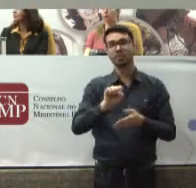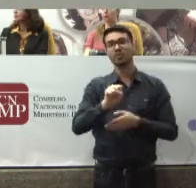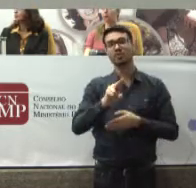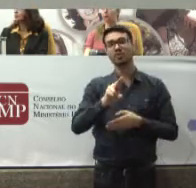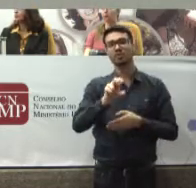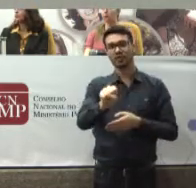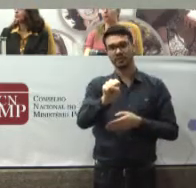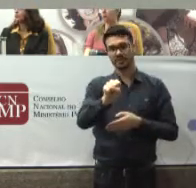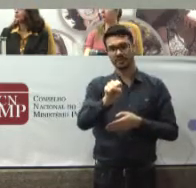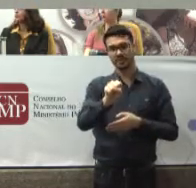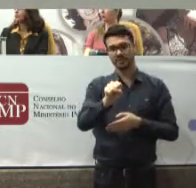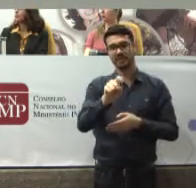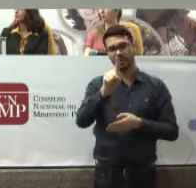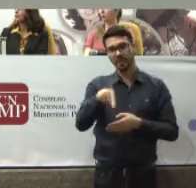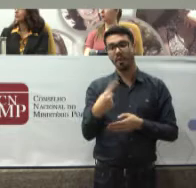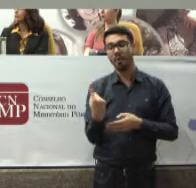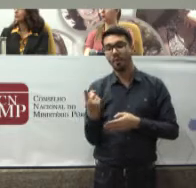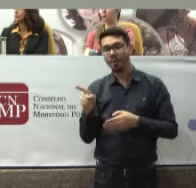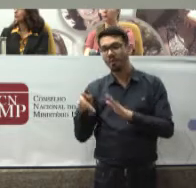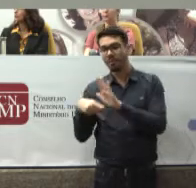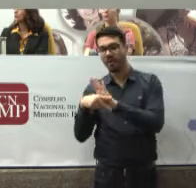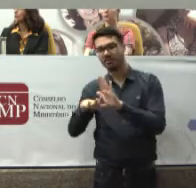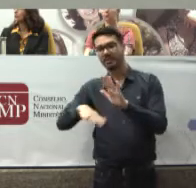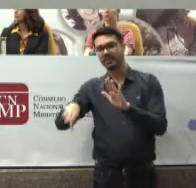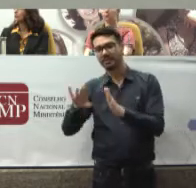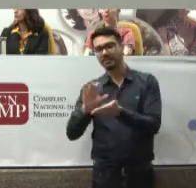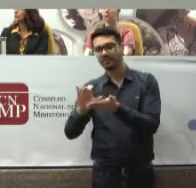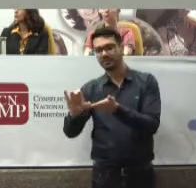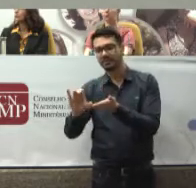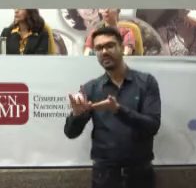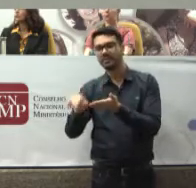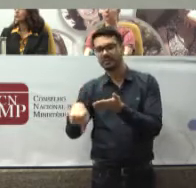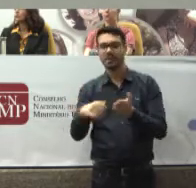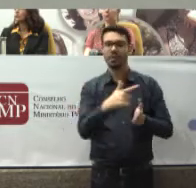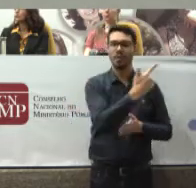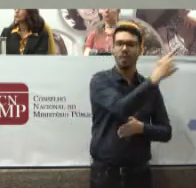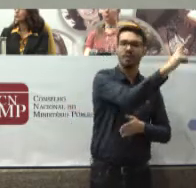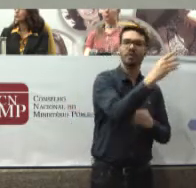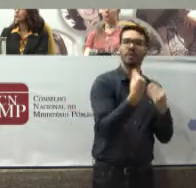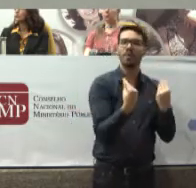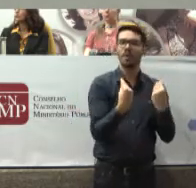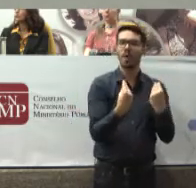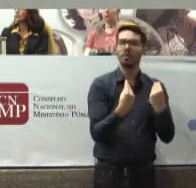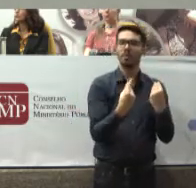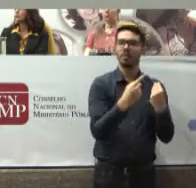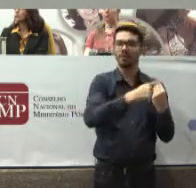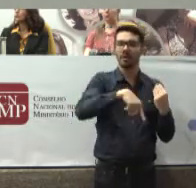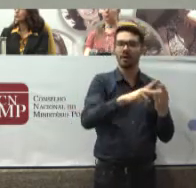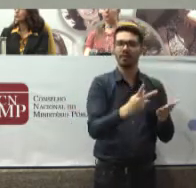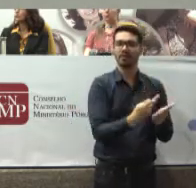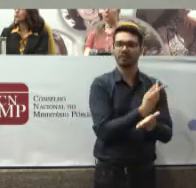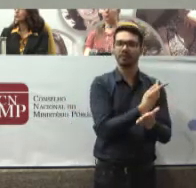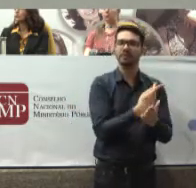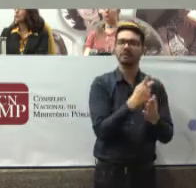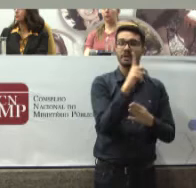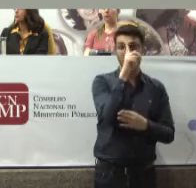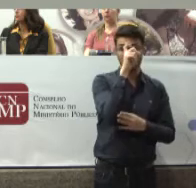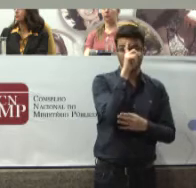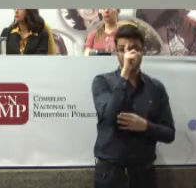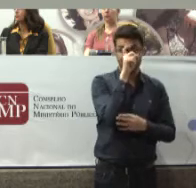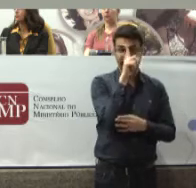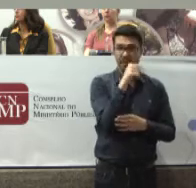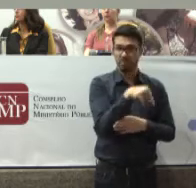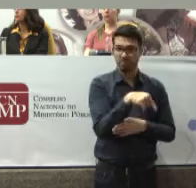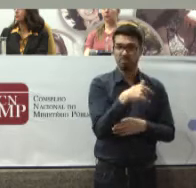Então um dedicado Ao funcionamento Outro dedicado Ao financiamento Esses inquéritos Serviços públicos Deram vários